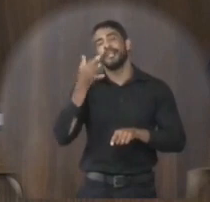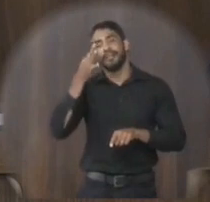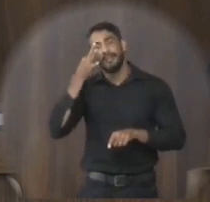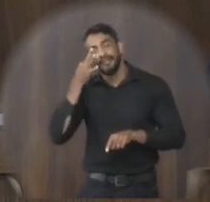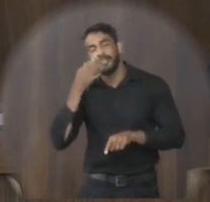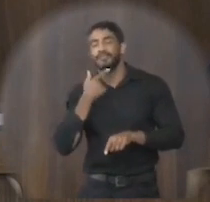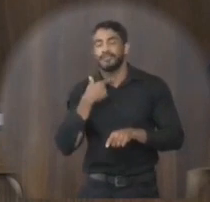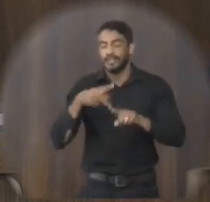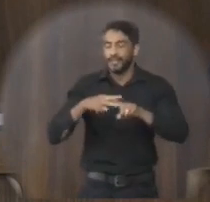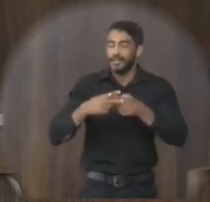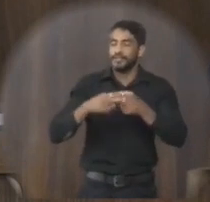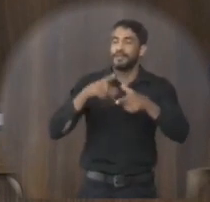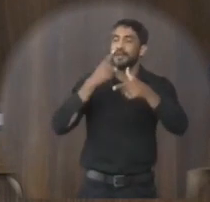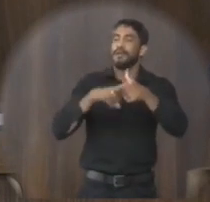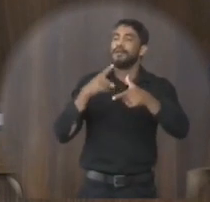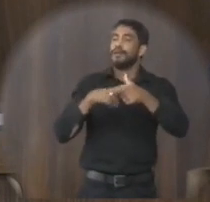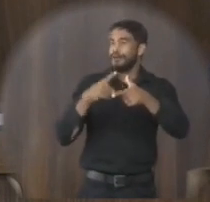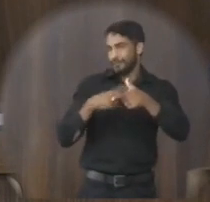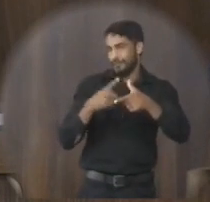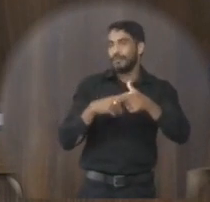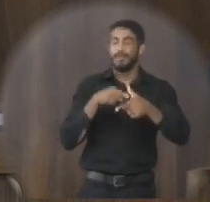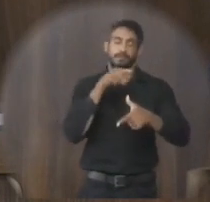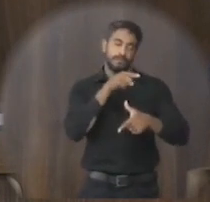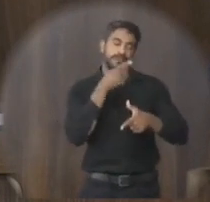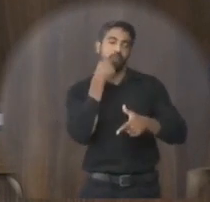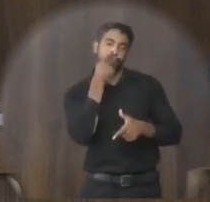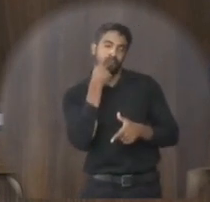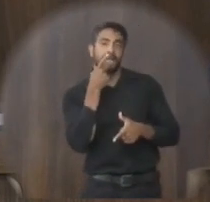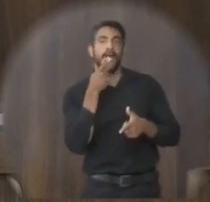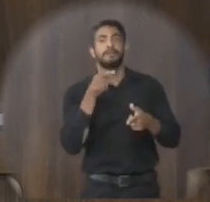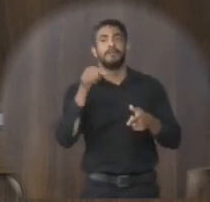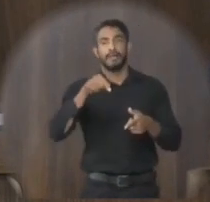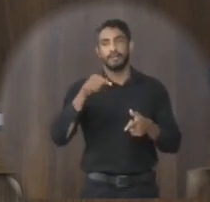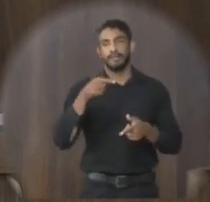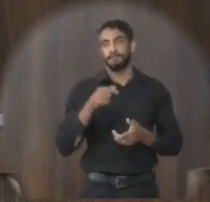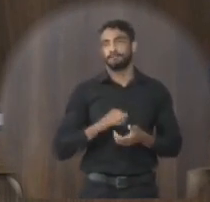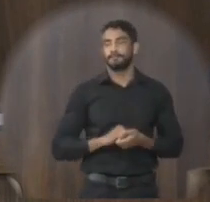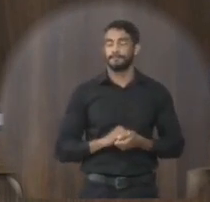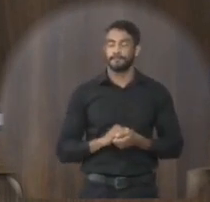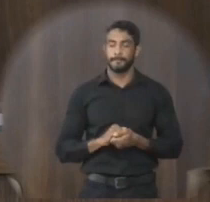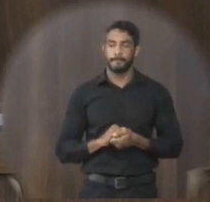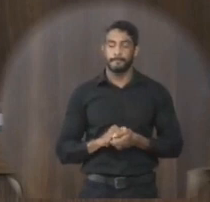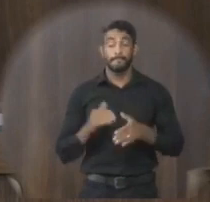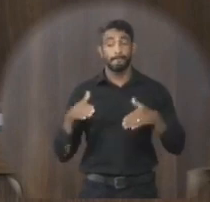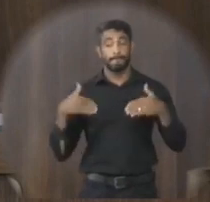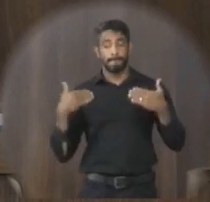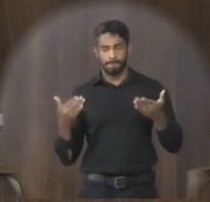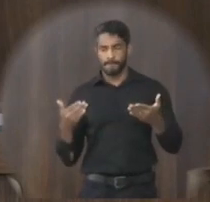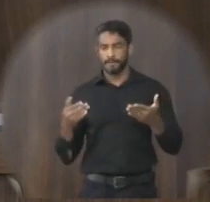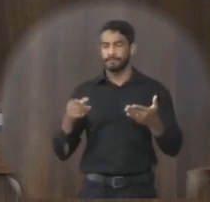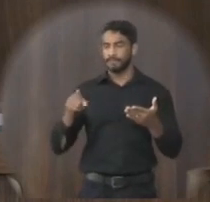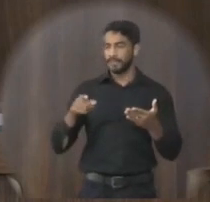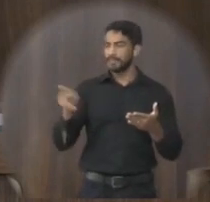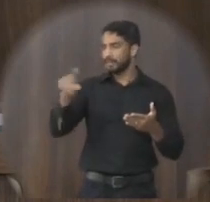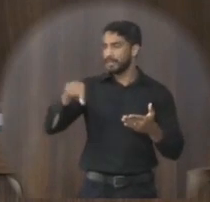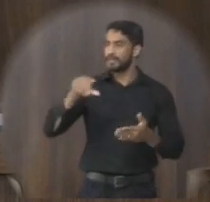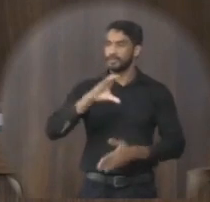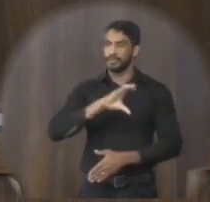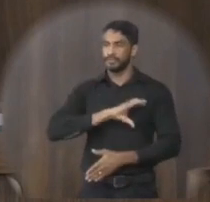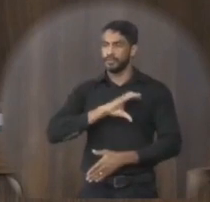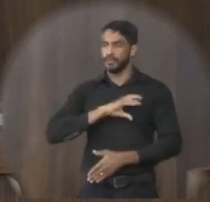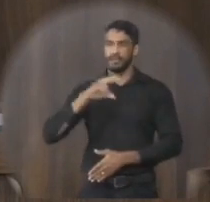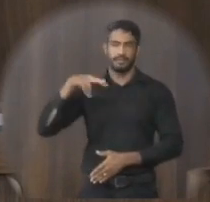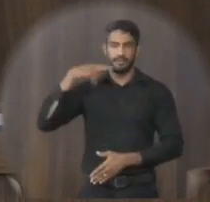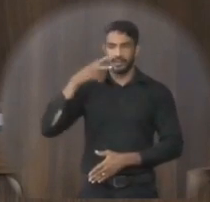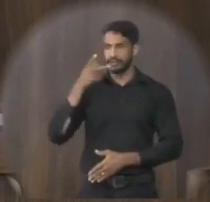de tentar resolver a situação, como o senhor mesmo disse aqui na sua fala. Eu vou descer a palavra aos colegas